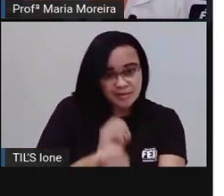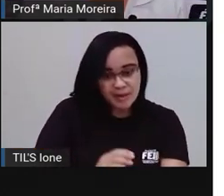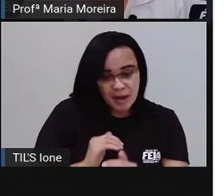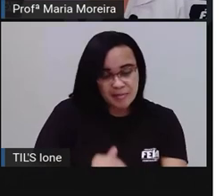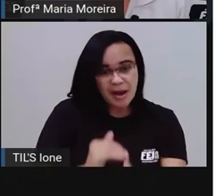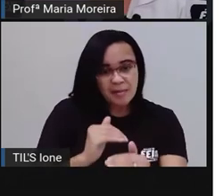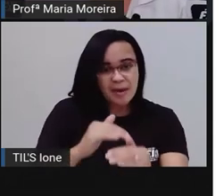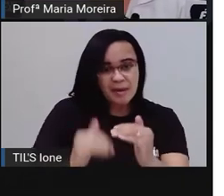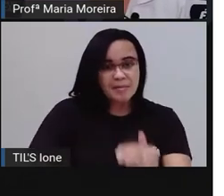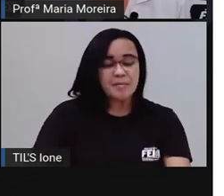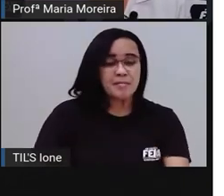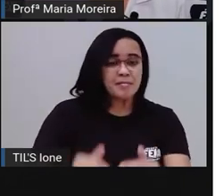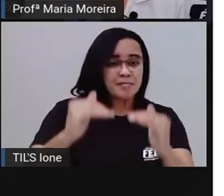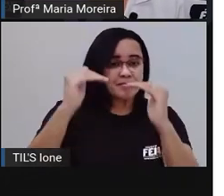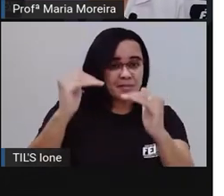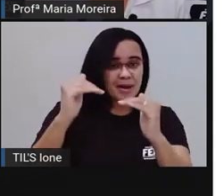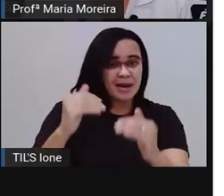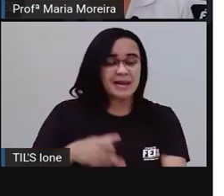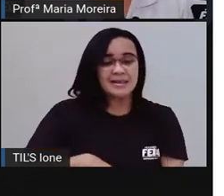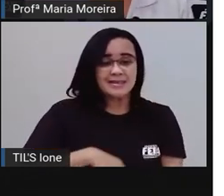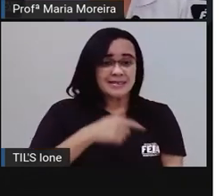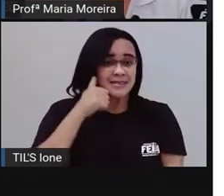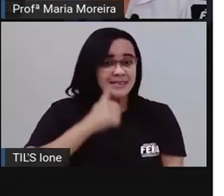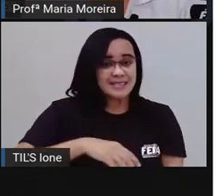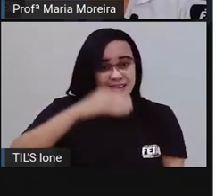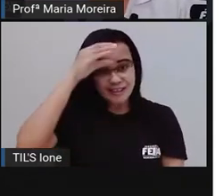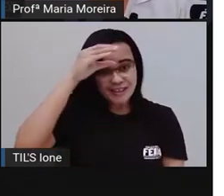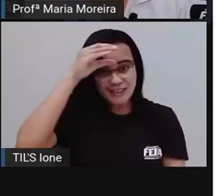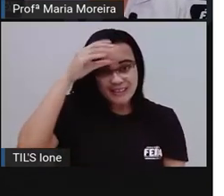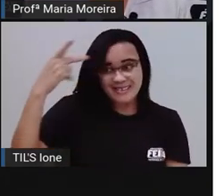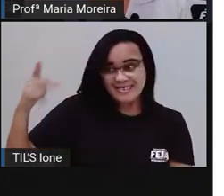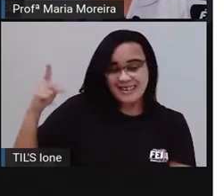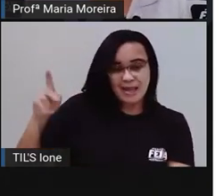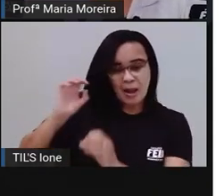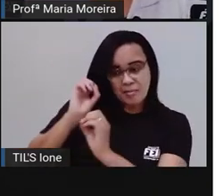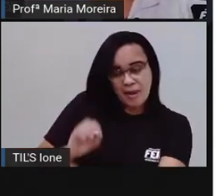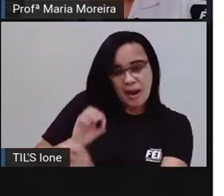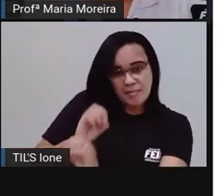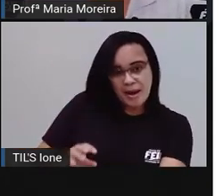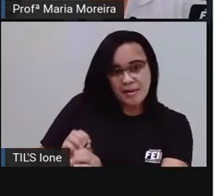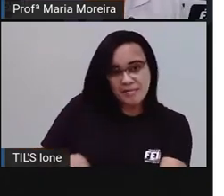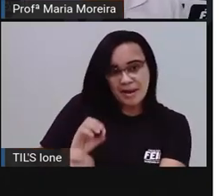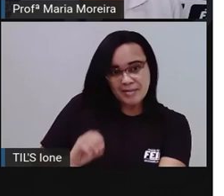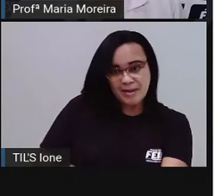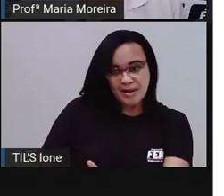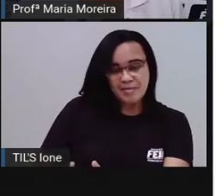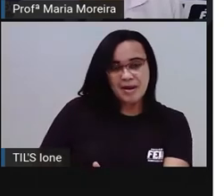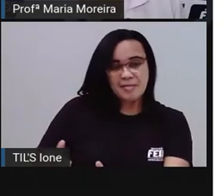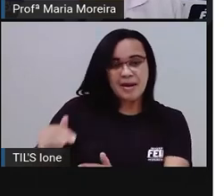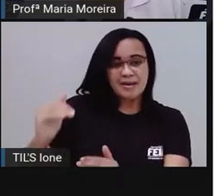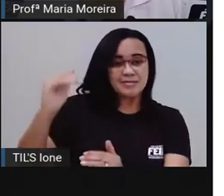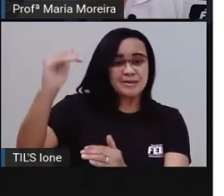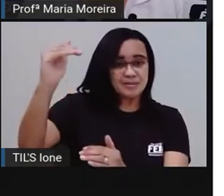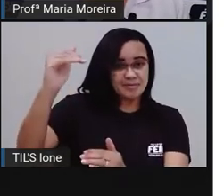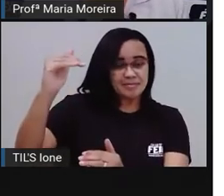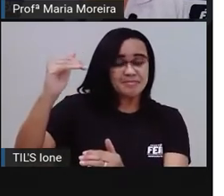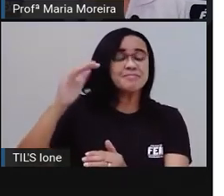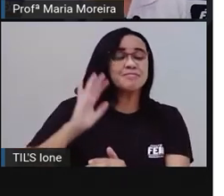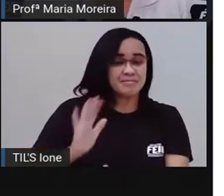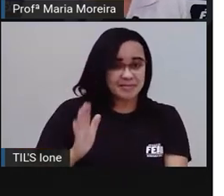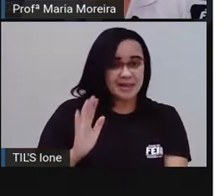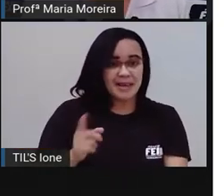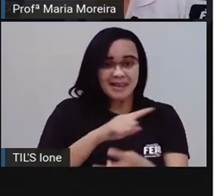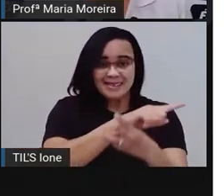Norma e pela minha tia Isabel, né? Tia Bel. E aí, por isso que eu digo, eu tenho três mães, sou privilegiada. Então, assim, elas